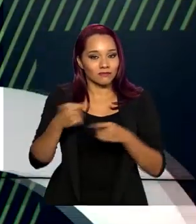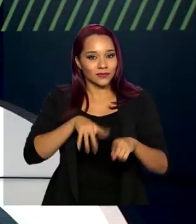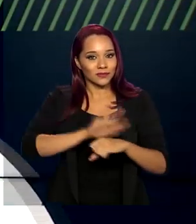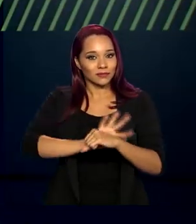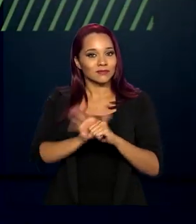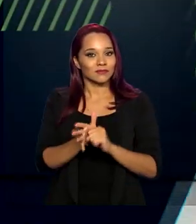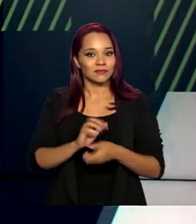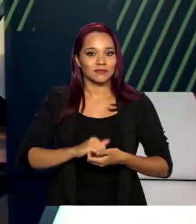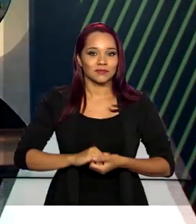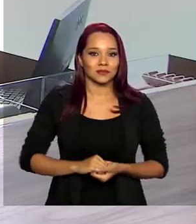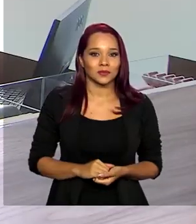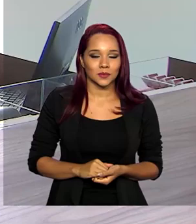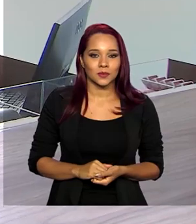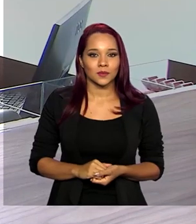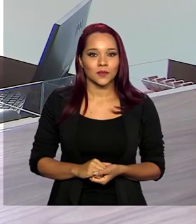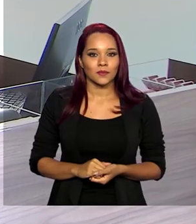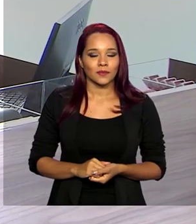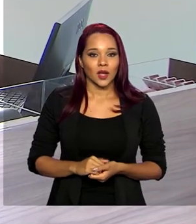coronavírus.